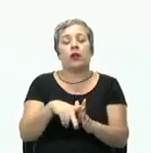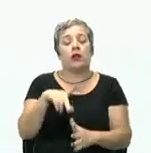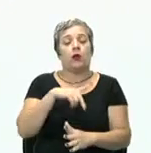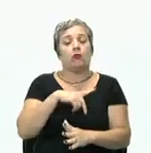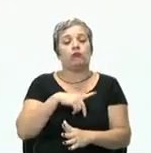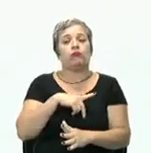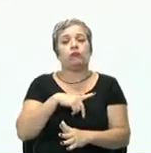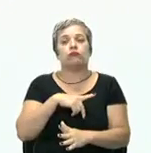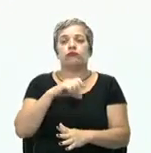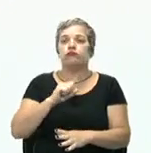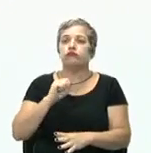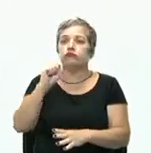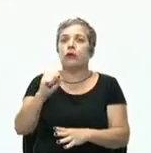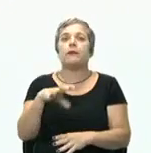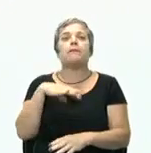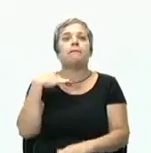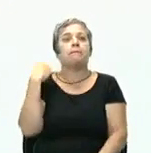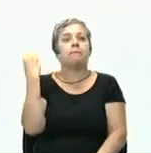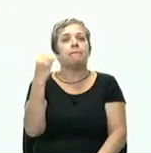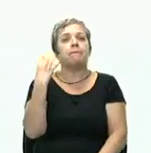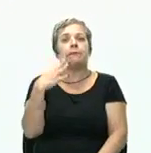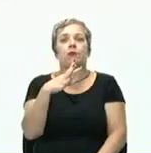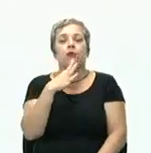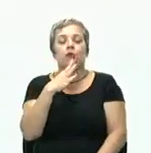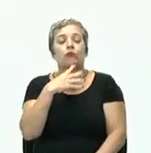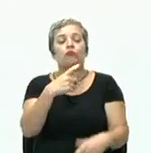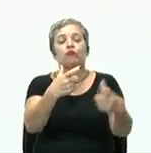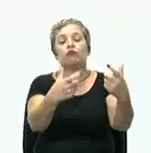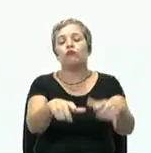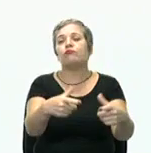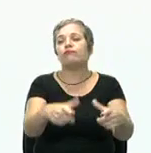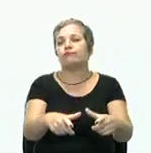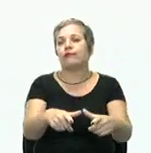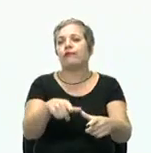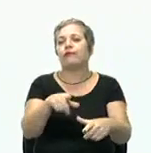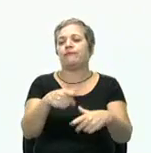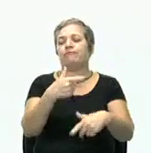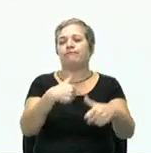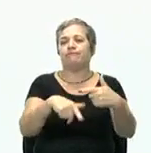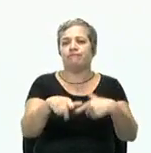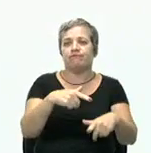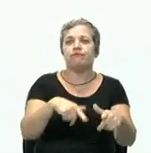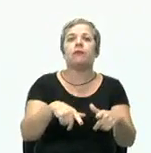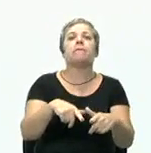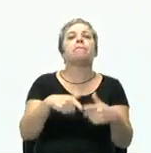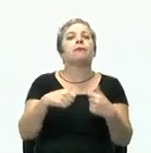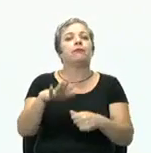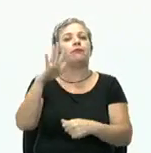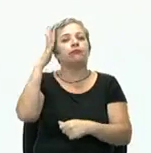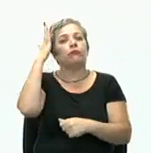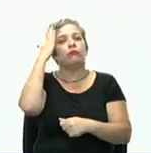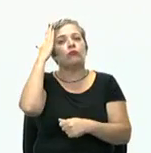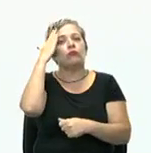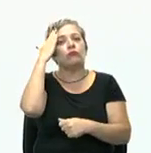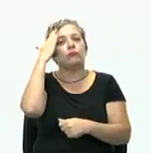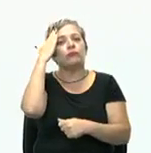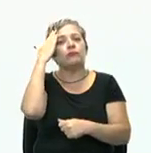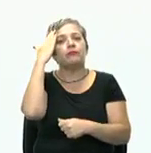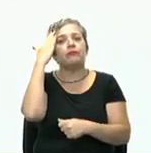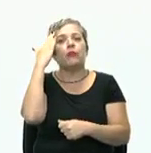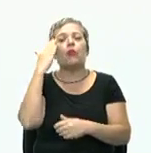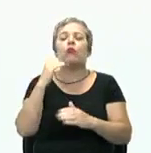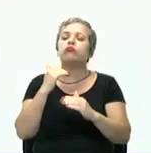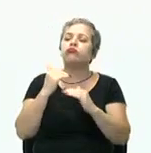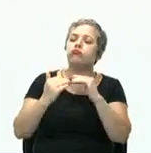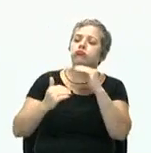importante, é muito importante conhecer o ambiente do negócio. Eu preciso saber quais são os